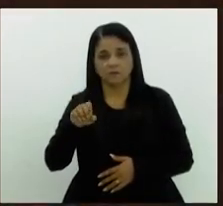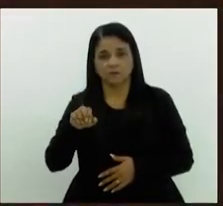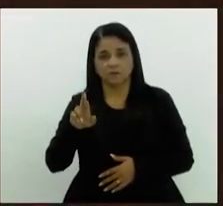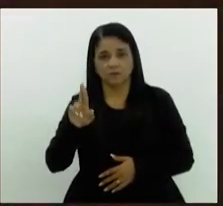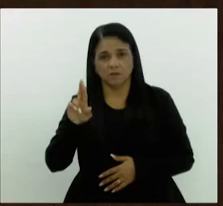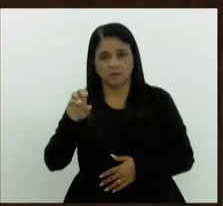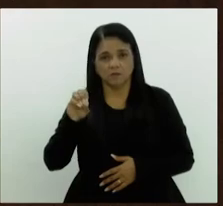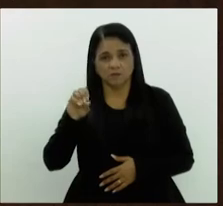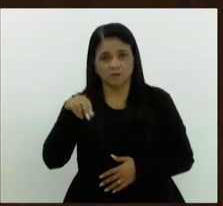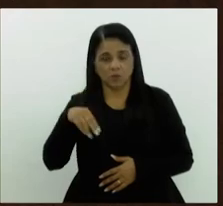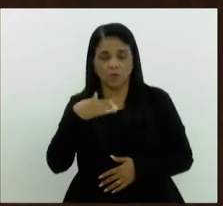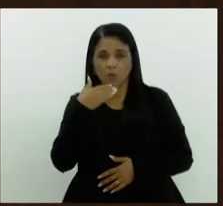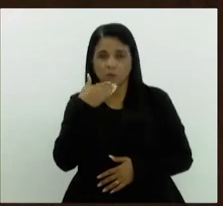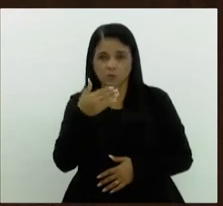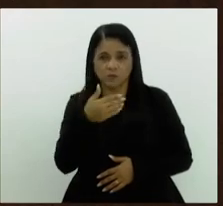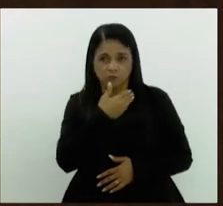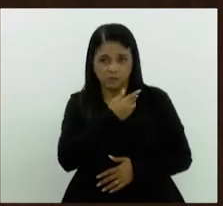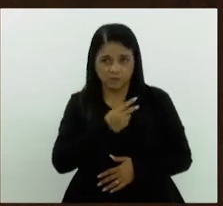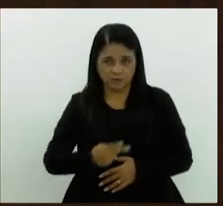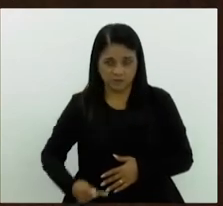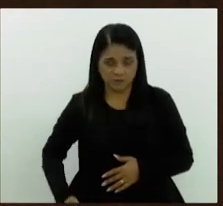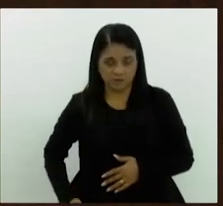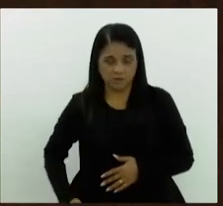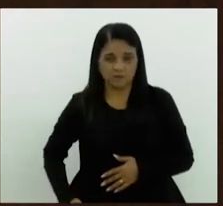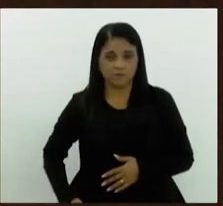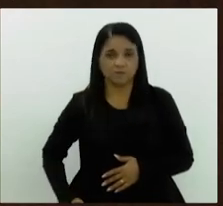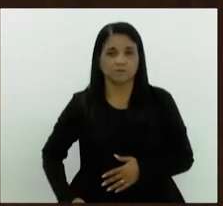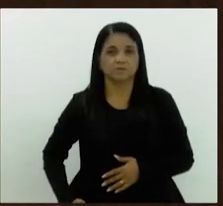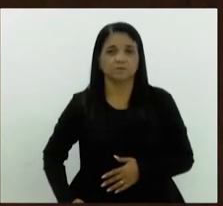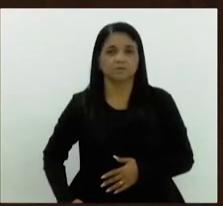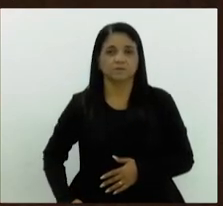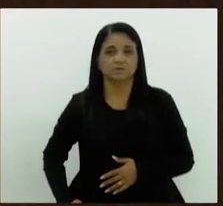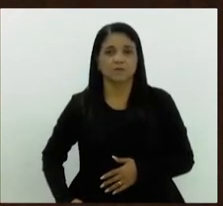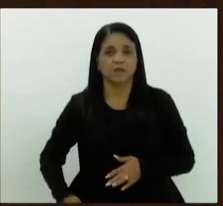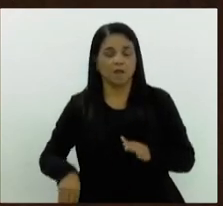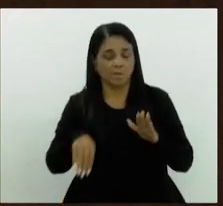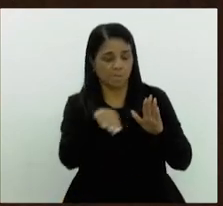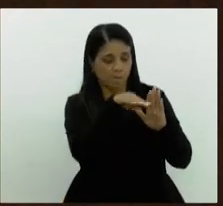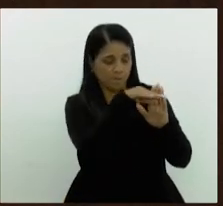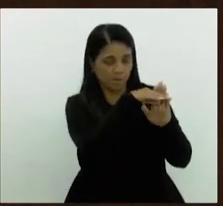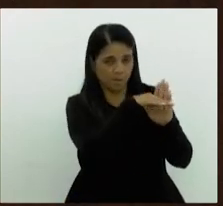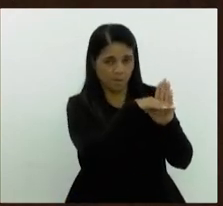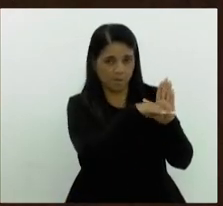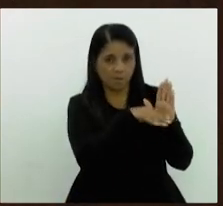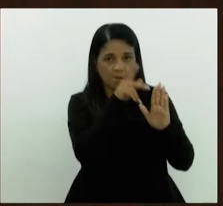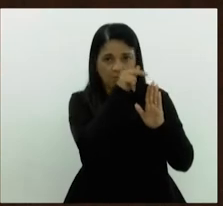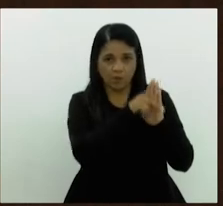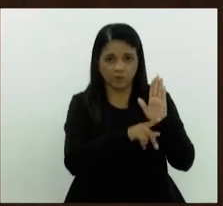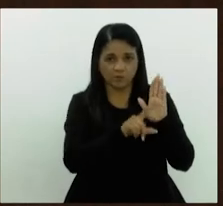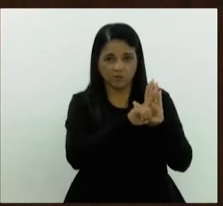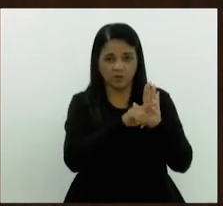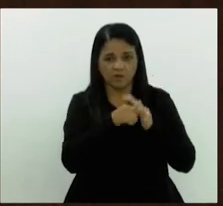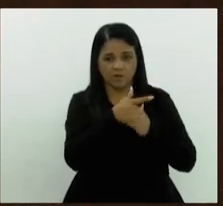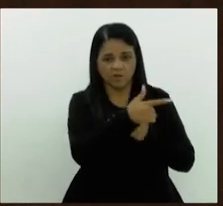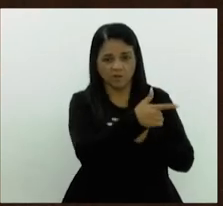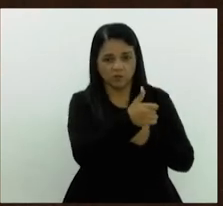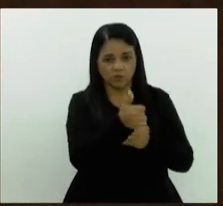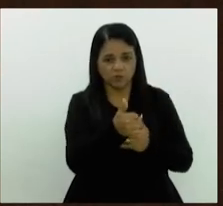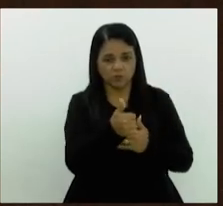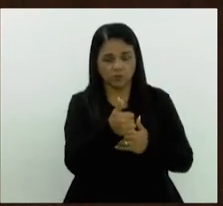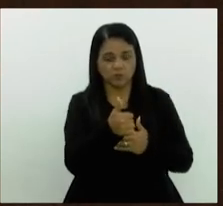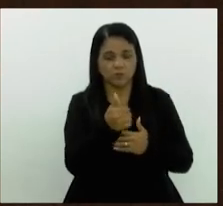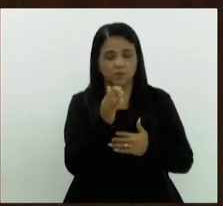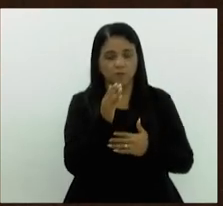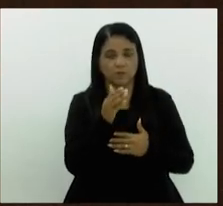pedir à presidência dessa casa que, por gentileza, traga a pauta do projeto de lei 2170, barra